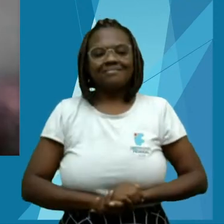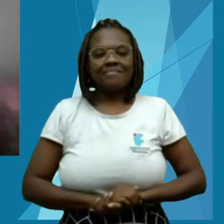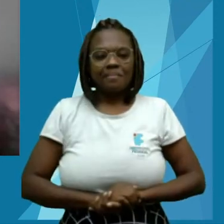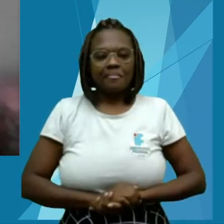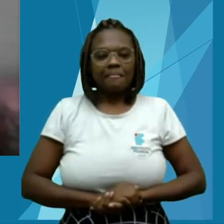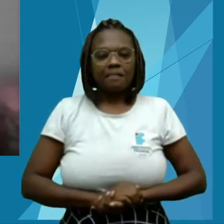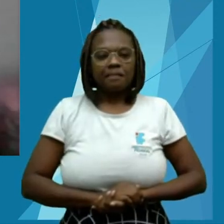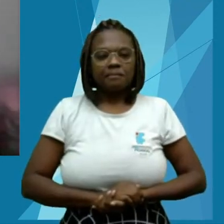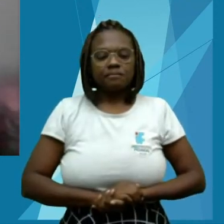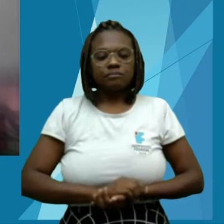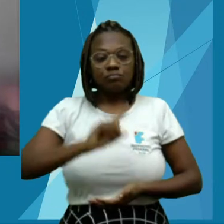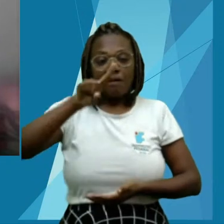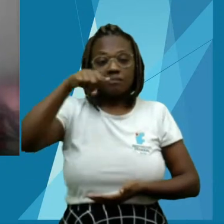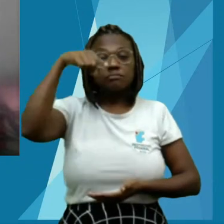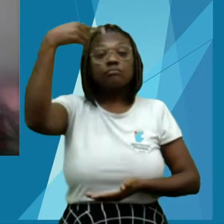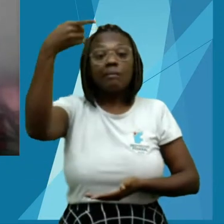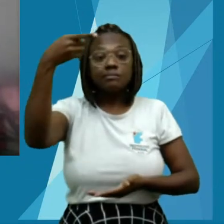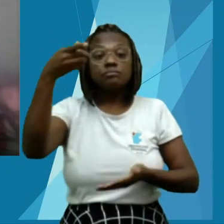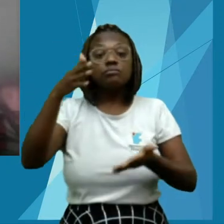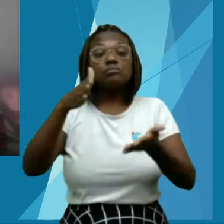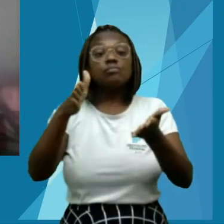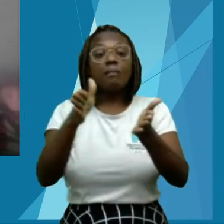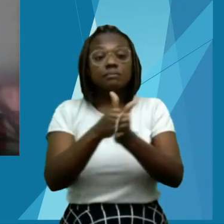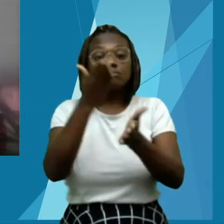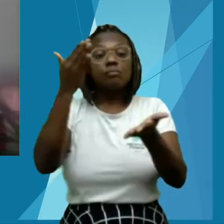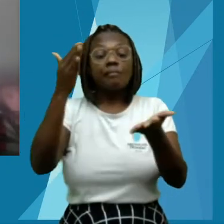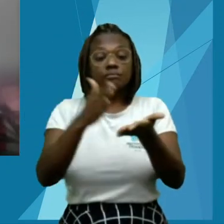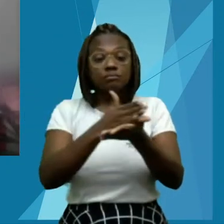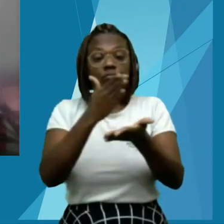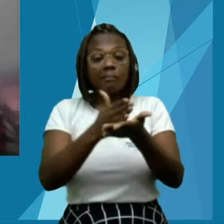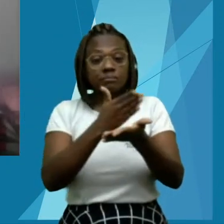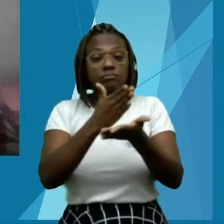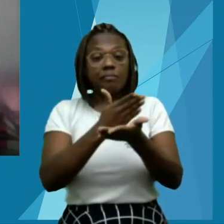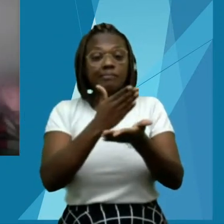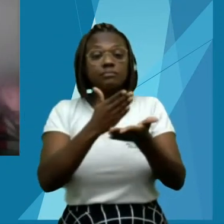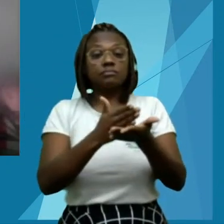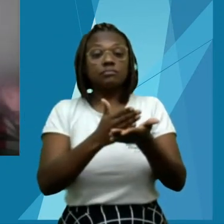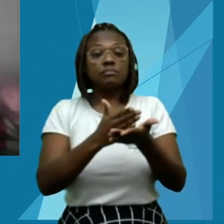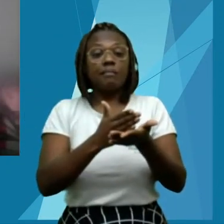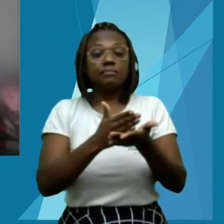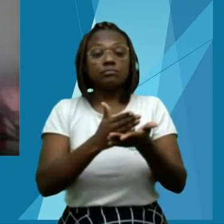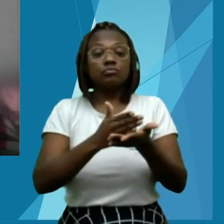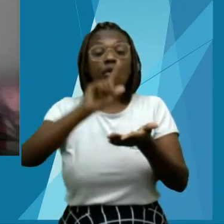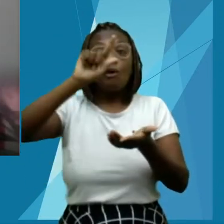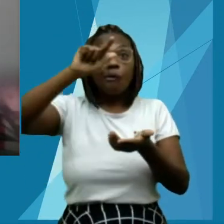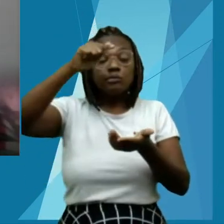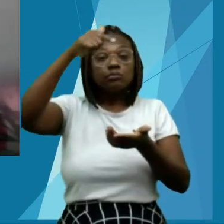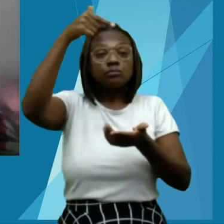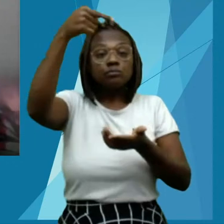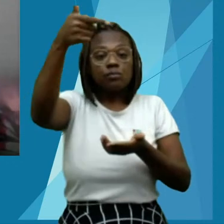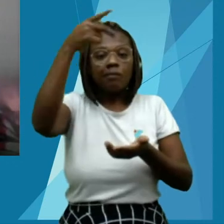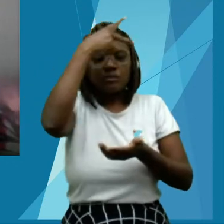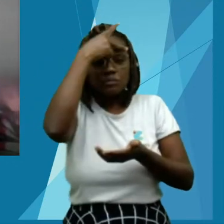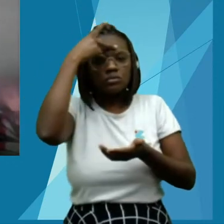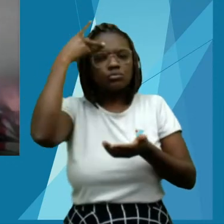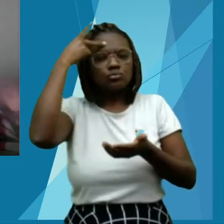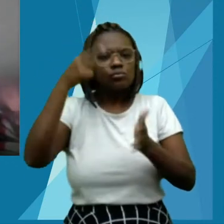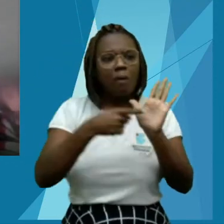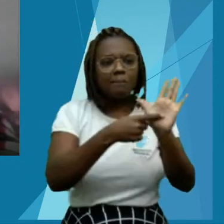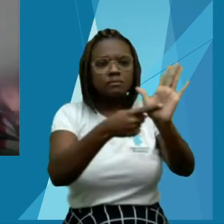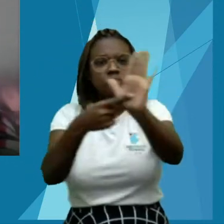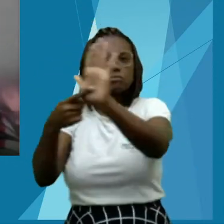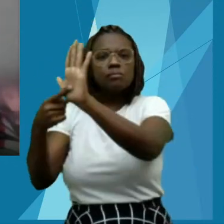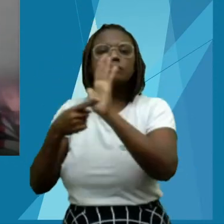Além do livro, Conservação e Tecnologia para o Desenvolvimento Agrícola, outros autores também vão apresentar seus livros,